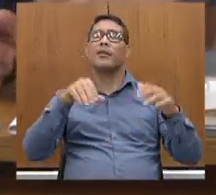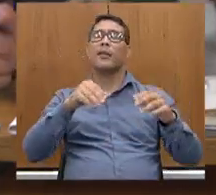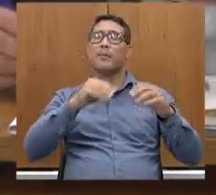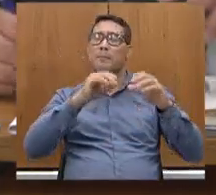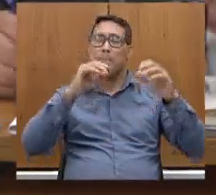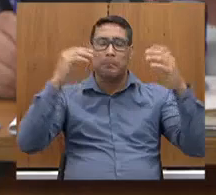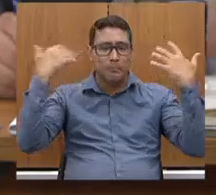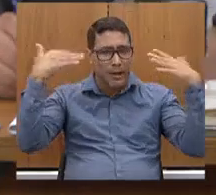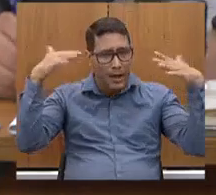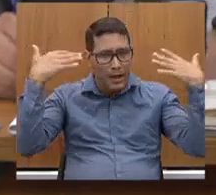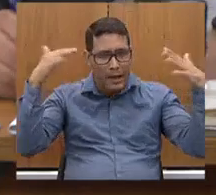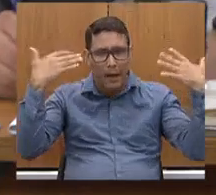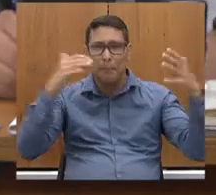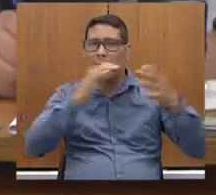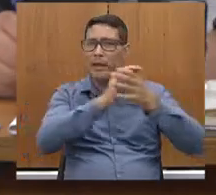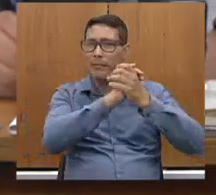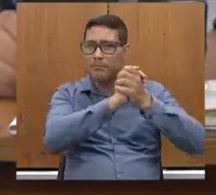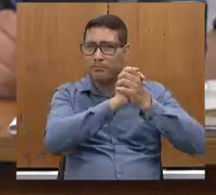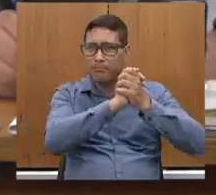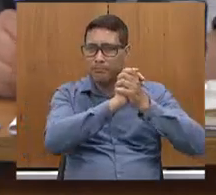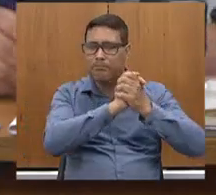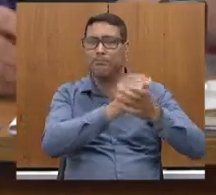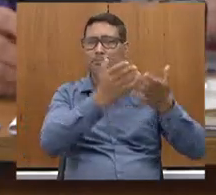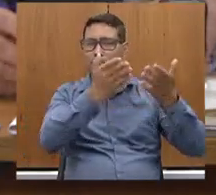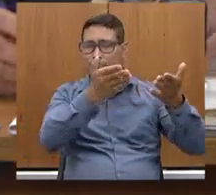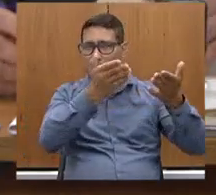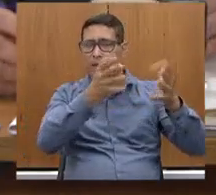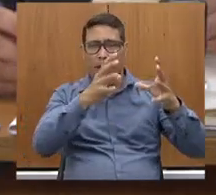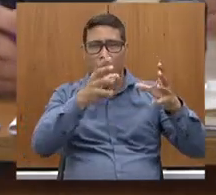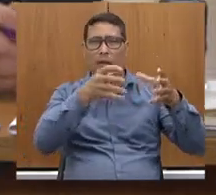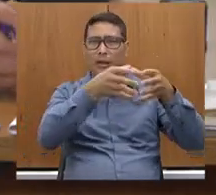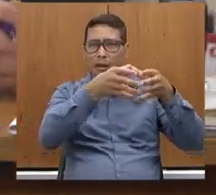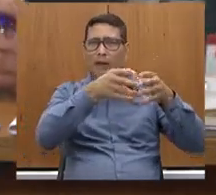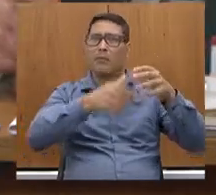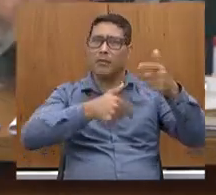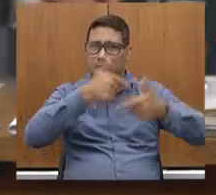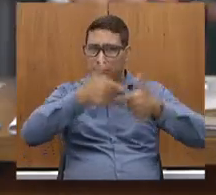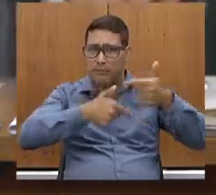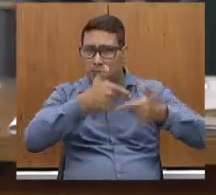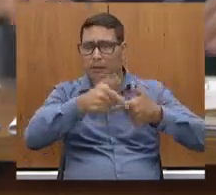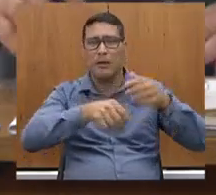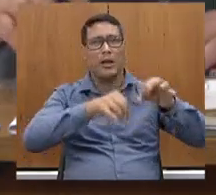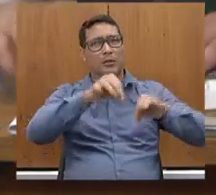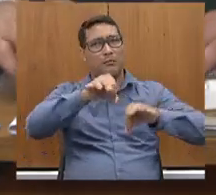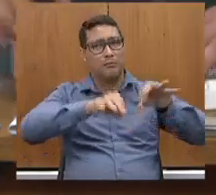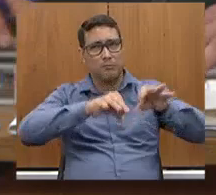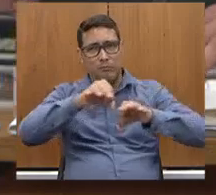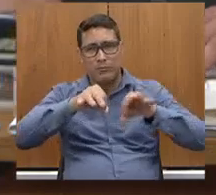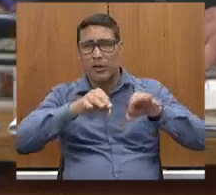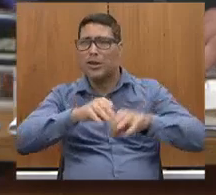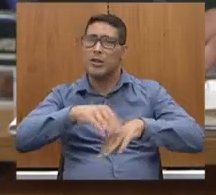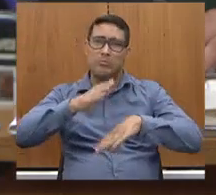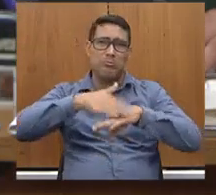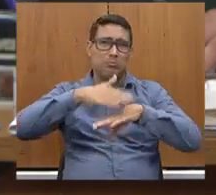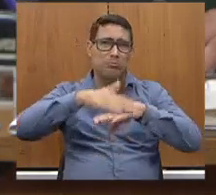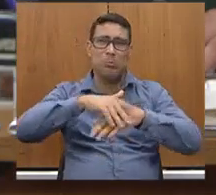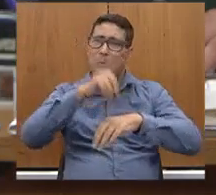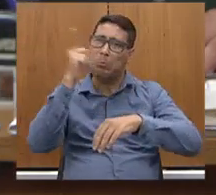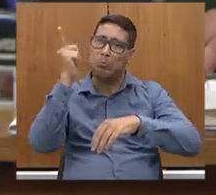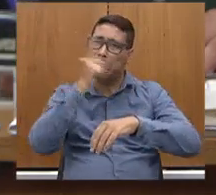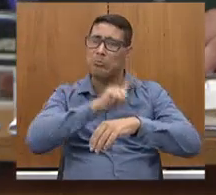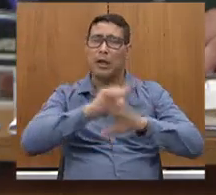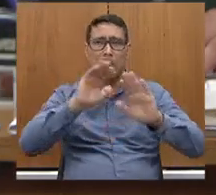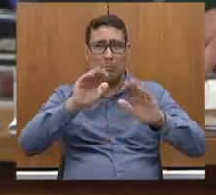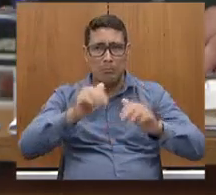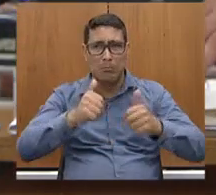você e toda essa equipe pelo trabalho que vocês realizam, pela forma como vocês viabilizam a